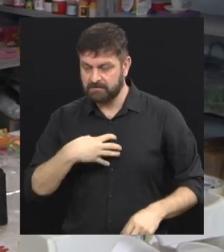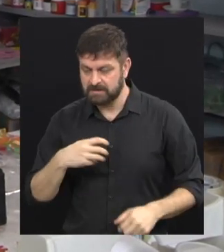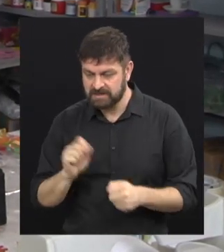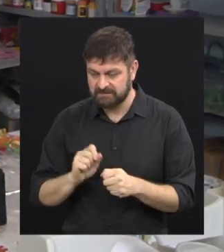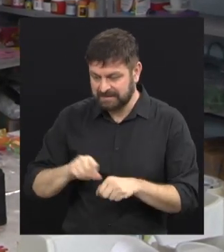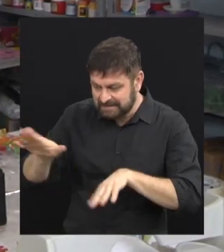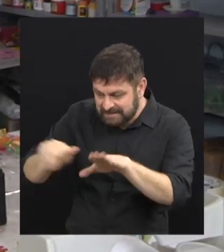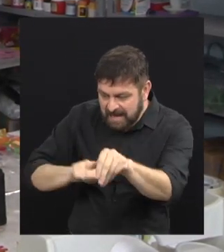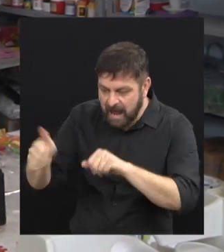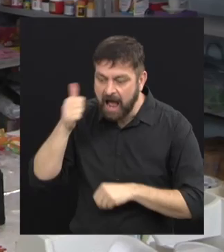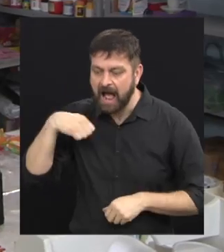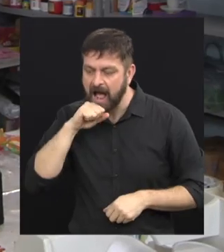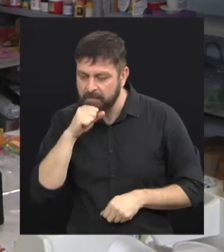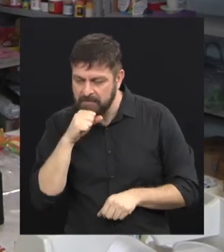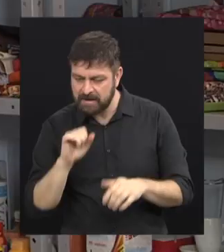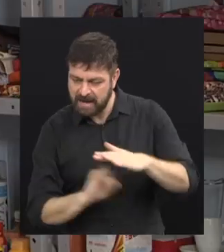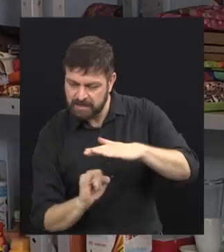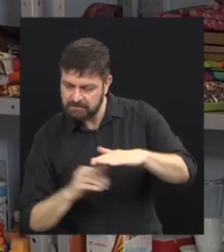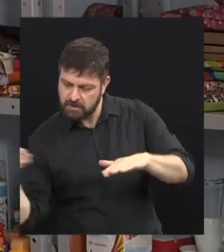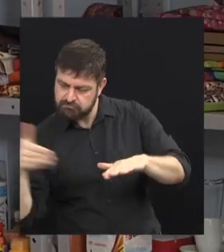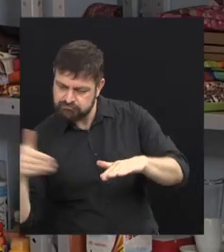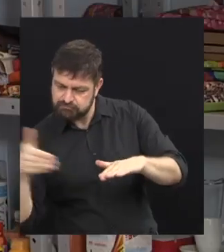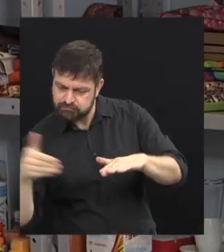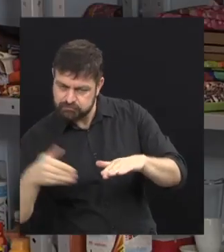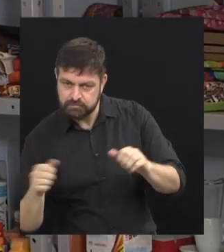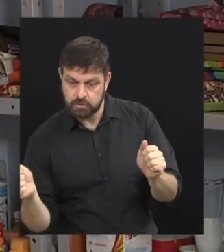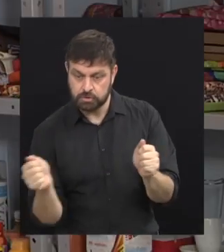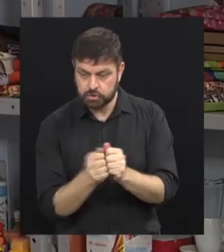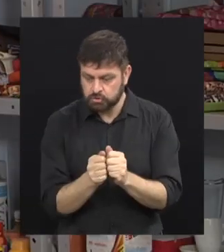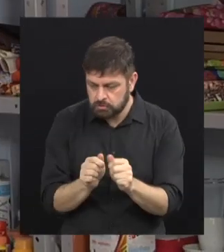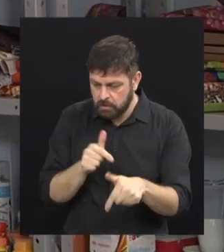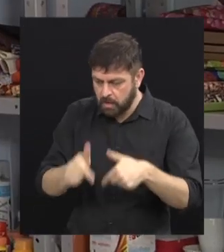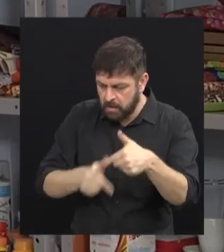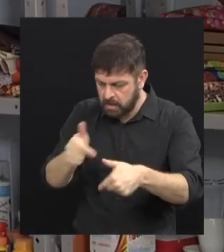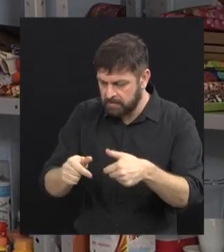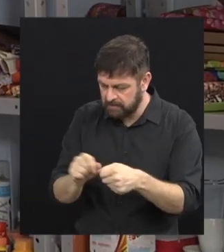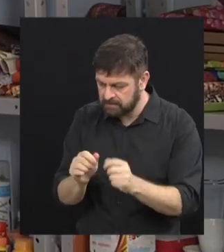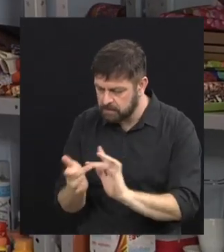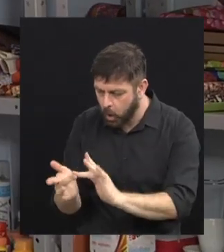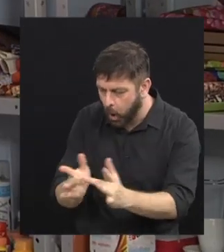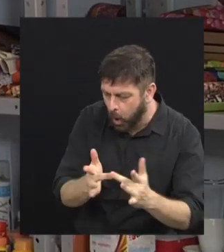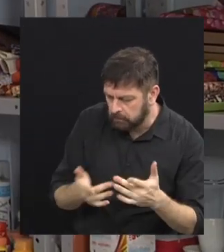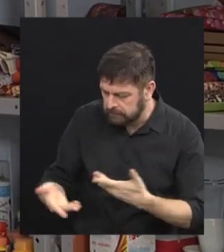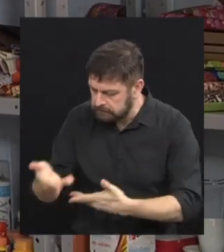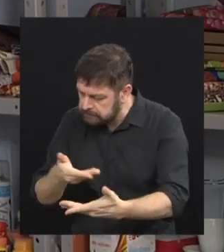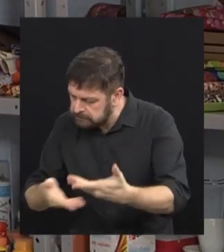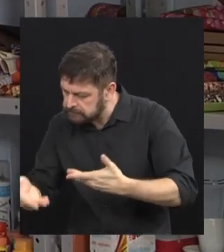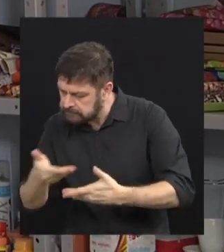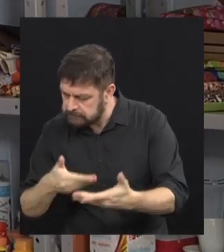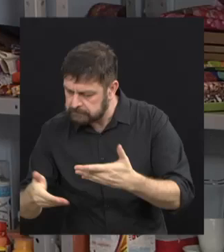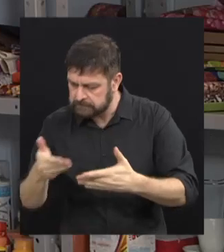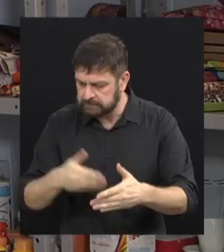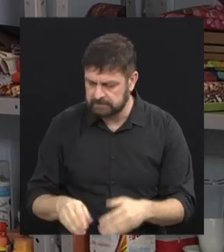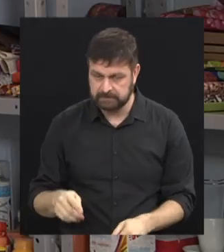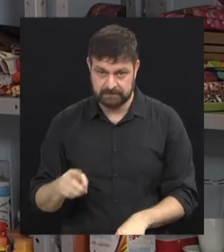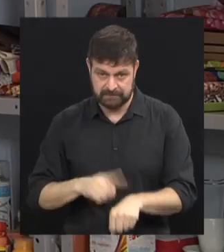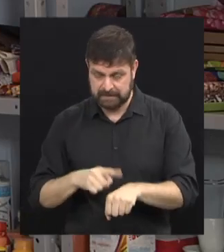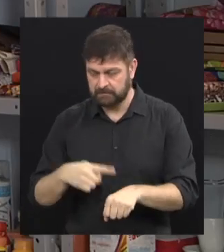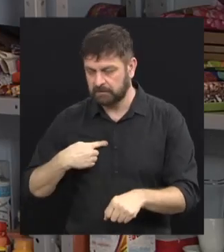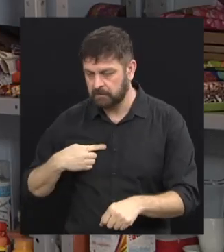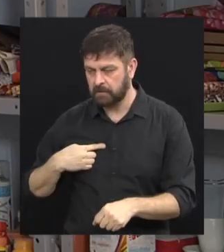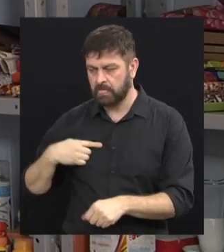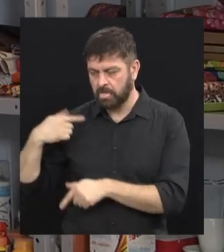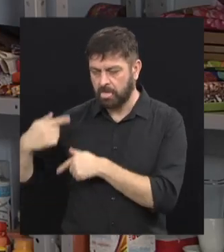atrair as mães para dentro da entidade, juntar essas mães para compartilhar suas dificuldades, se ocupar um pouco, sair da